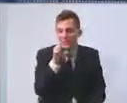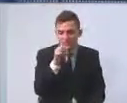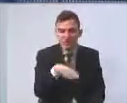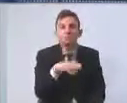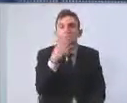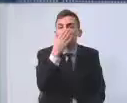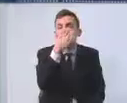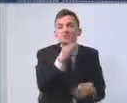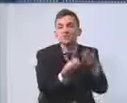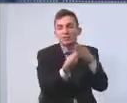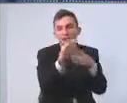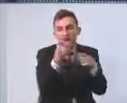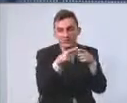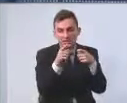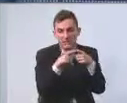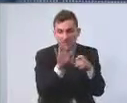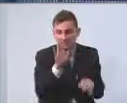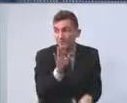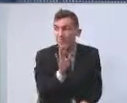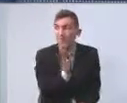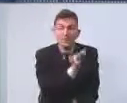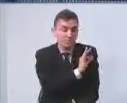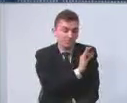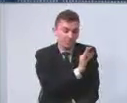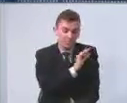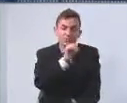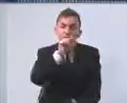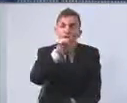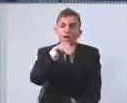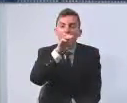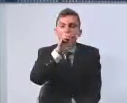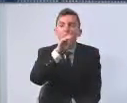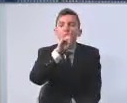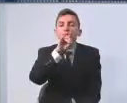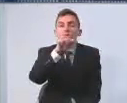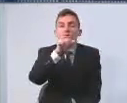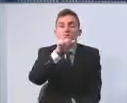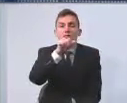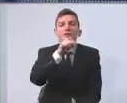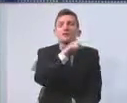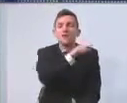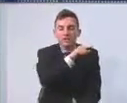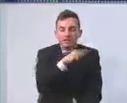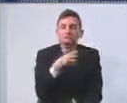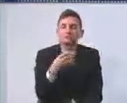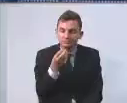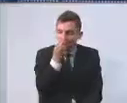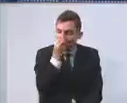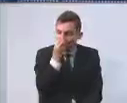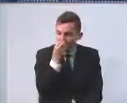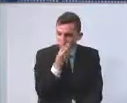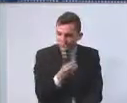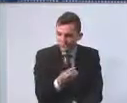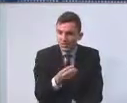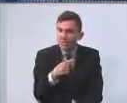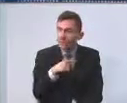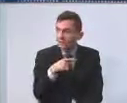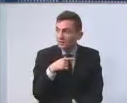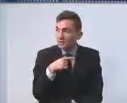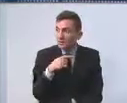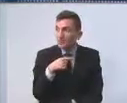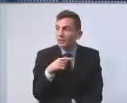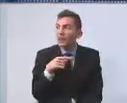o prefeito Almeida teve a felicidade de receber da família